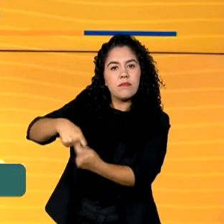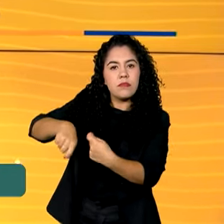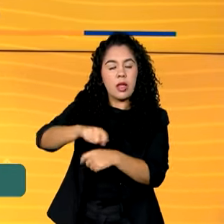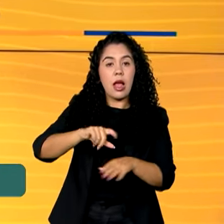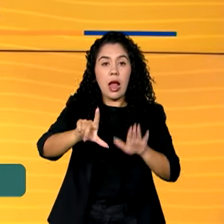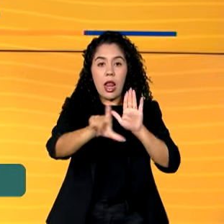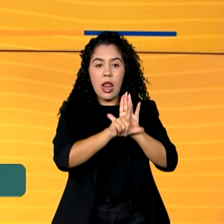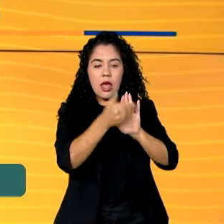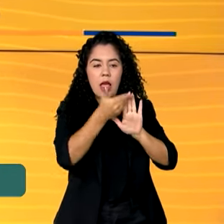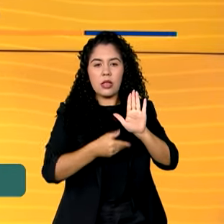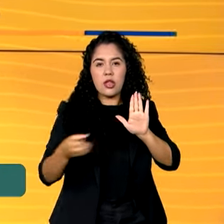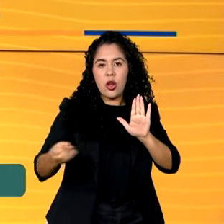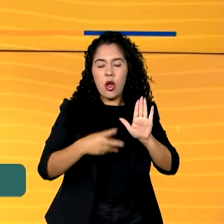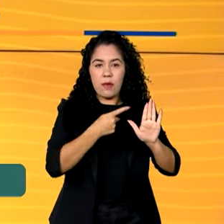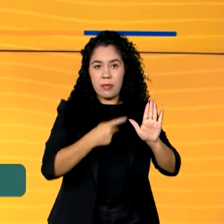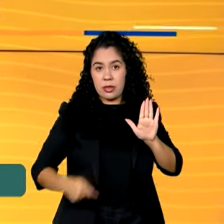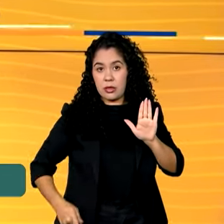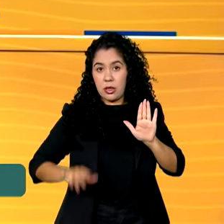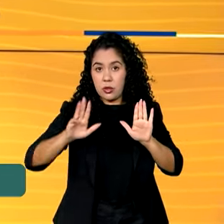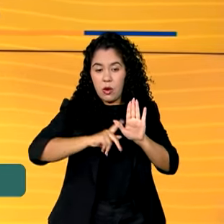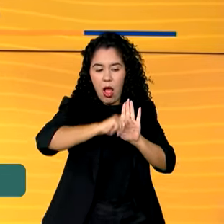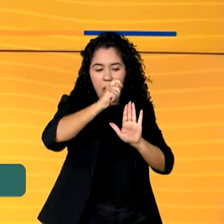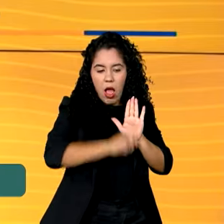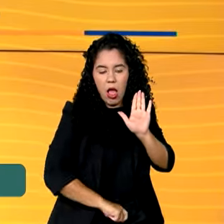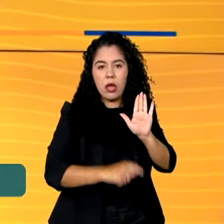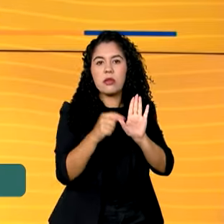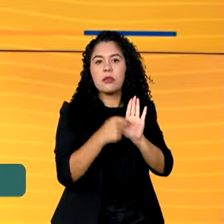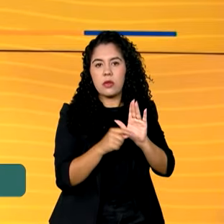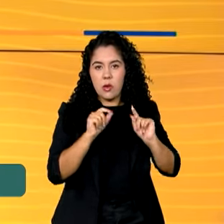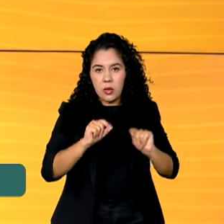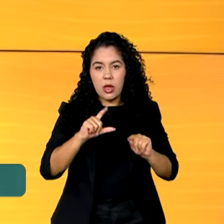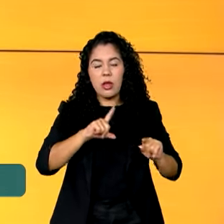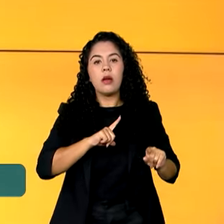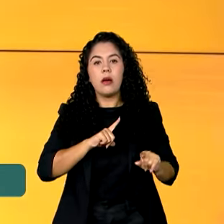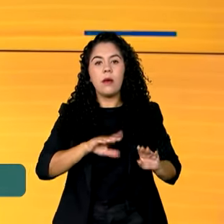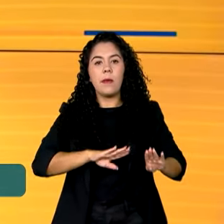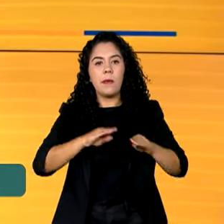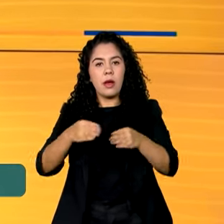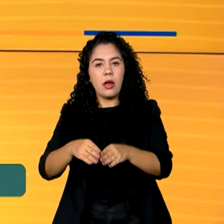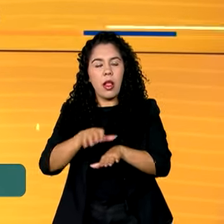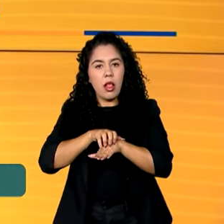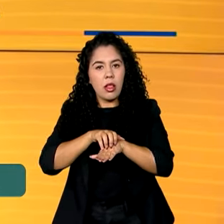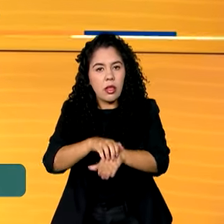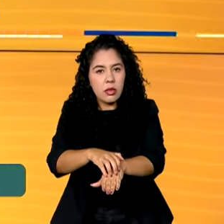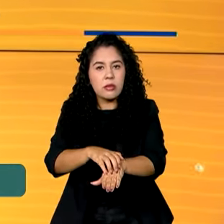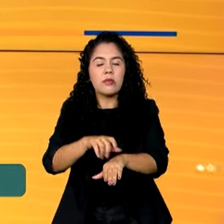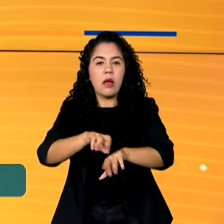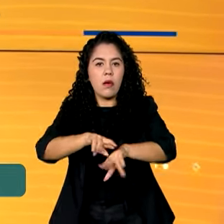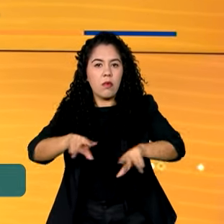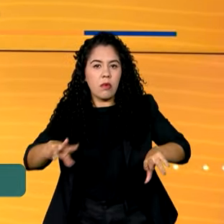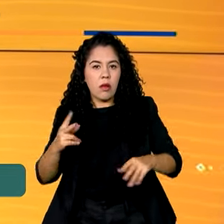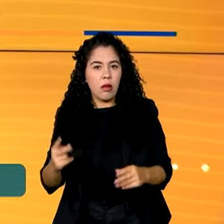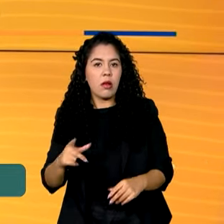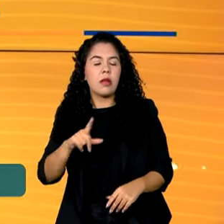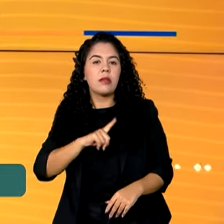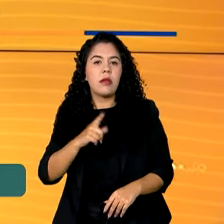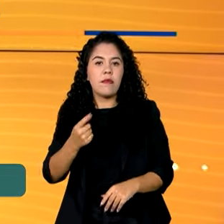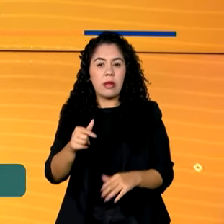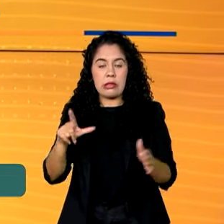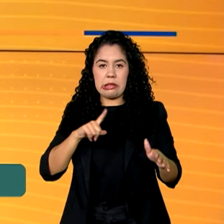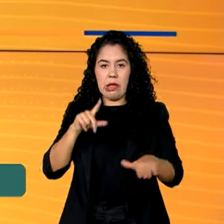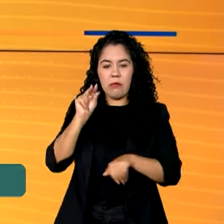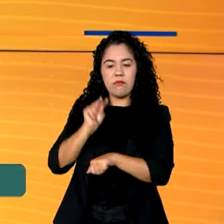Lula, regulamenta essa atuação das empresas de segurança privada e de transporte de valores que passam agora a ser